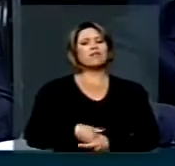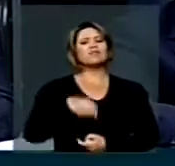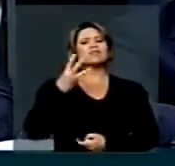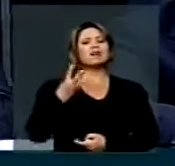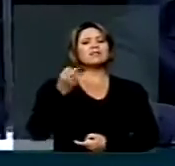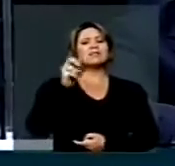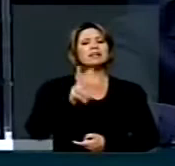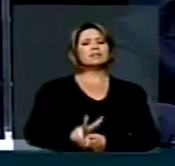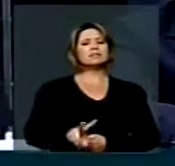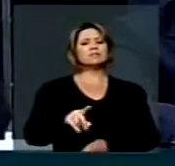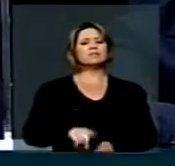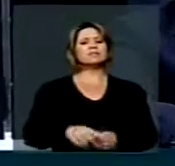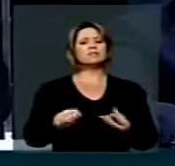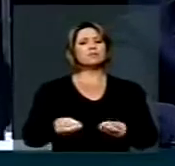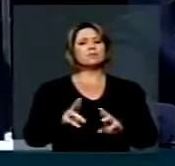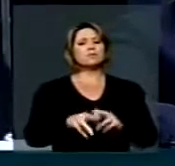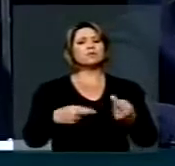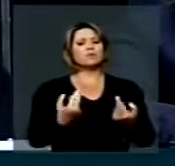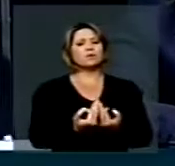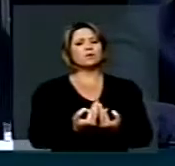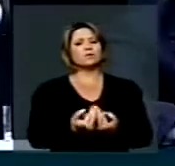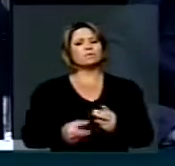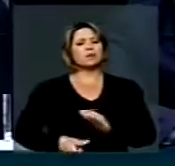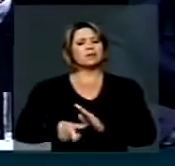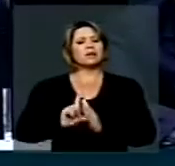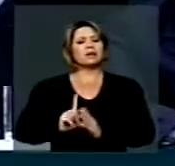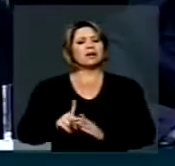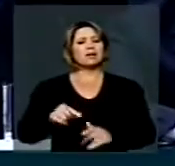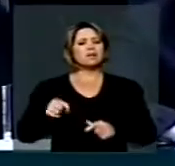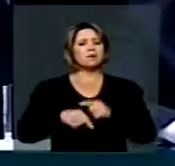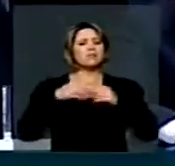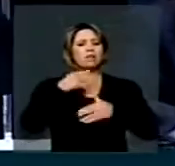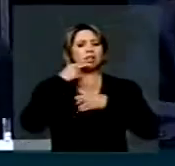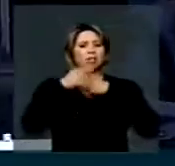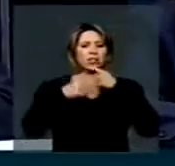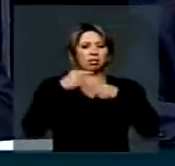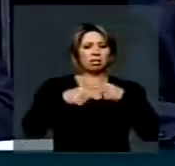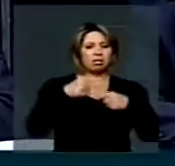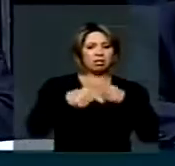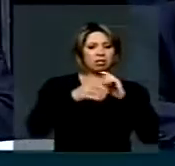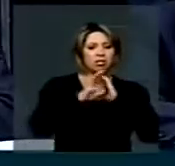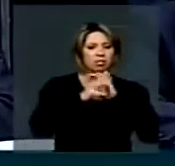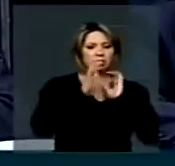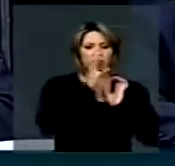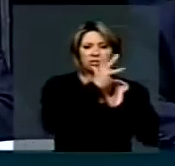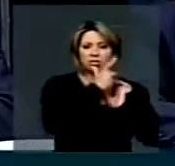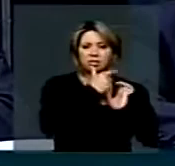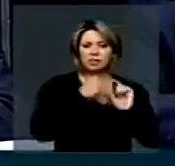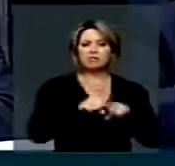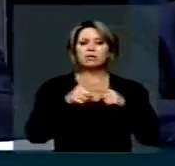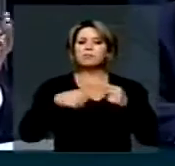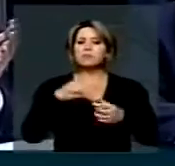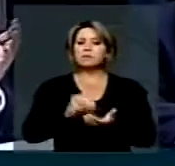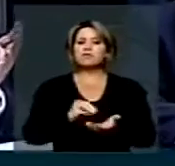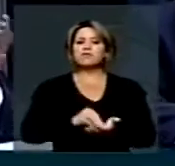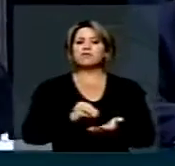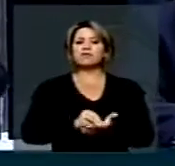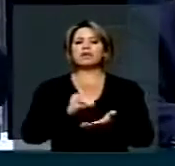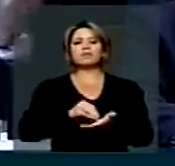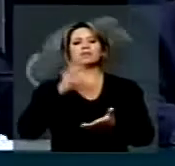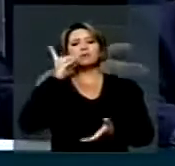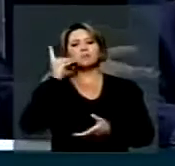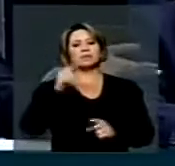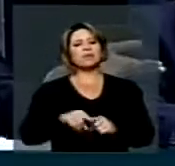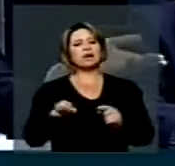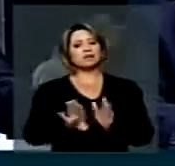sessões, reputadas, com uma votação de exterior, Foi demorado, demorado, demorado, foi prejudicado por falta de quatro sessões. Faz bem V.